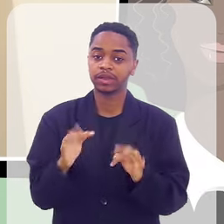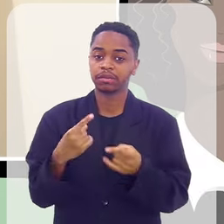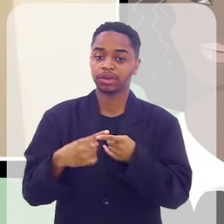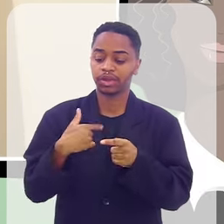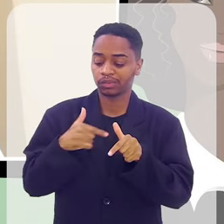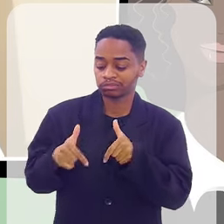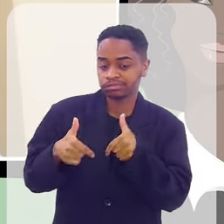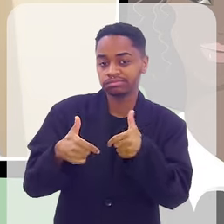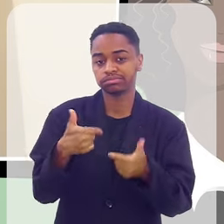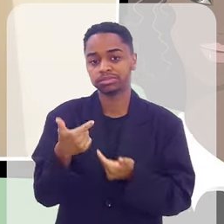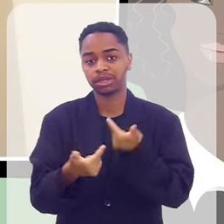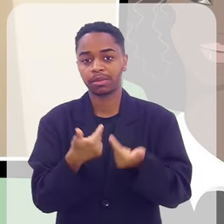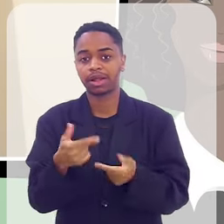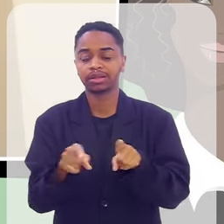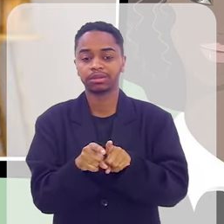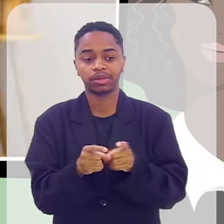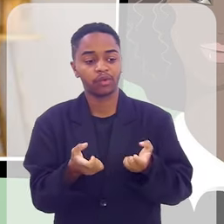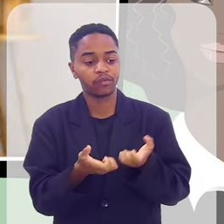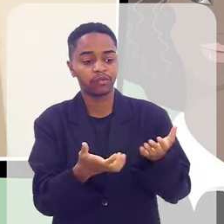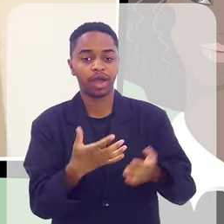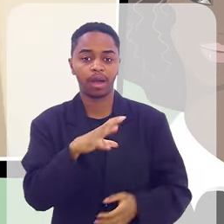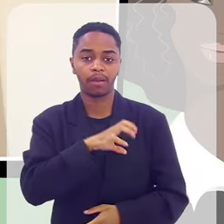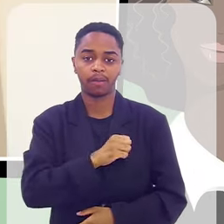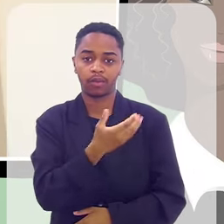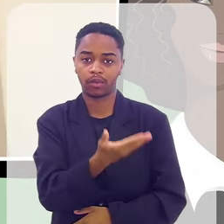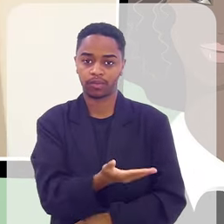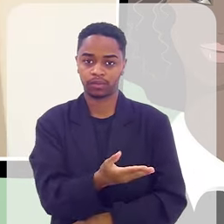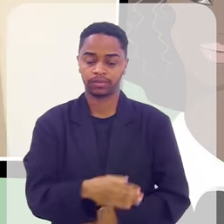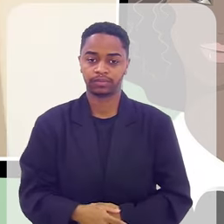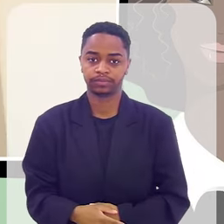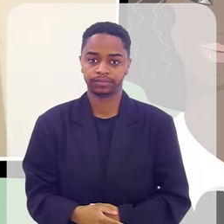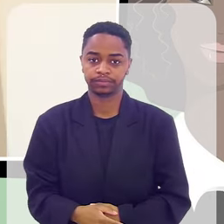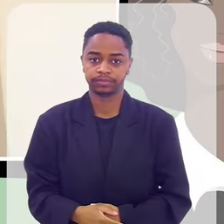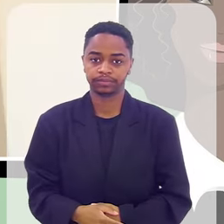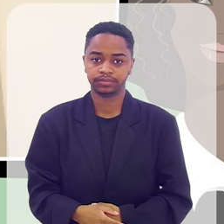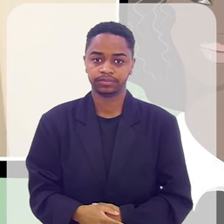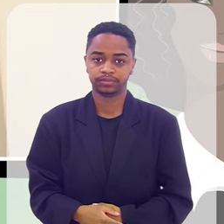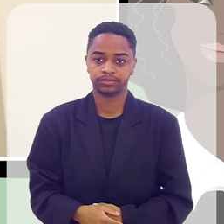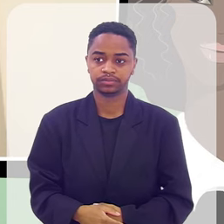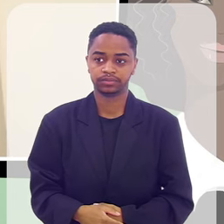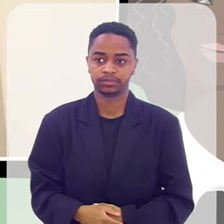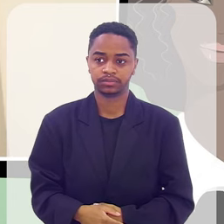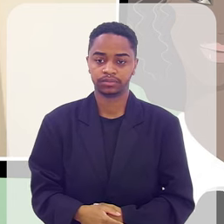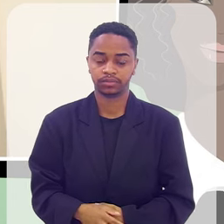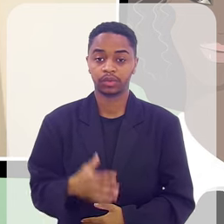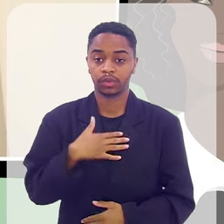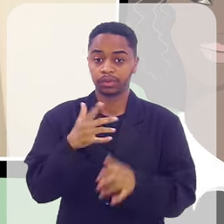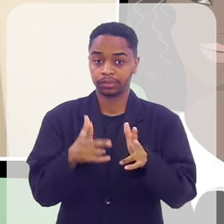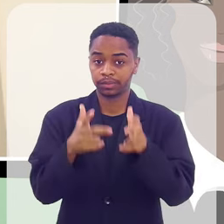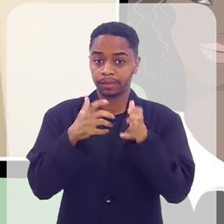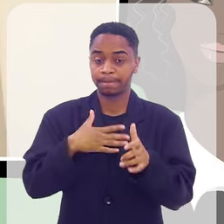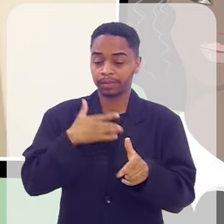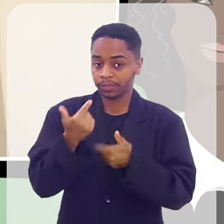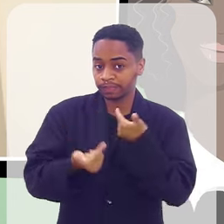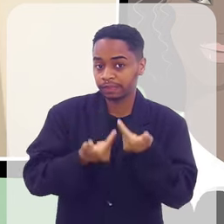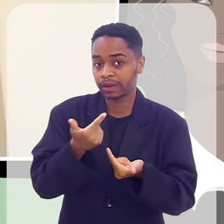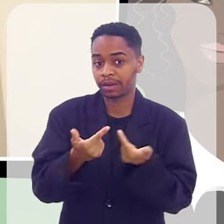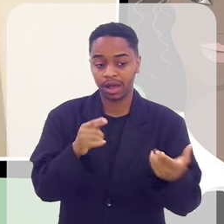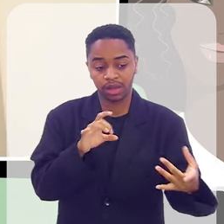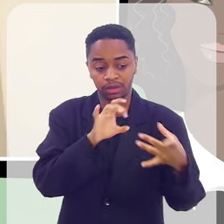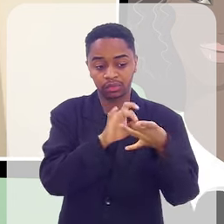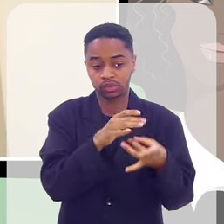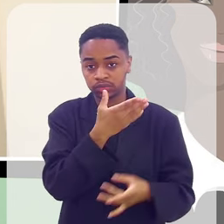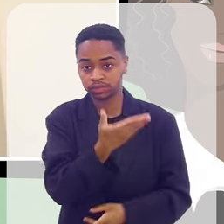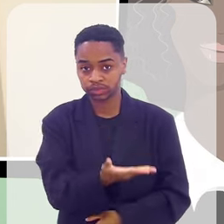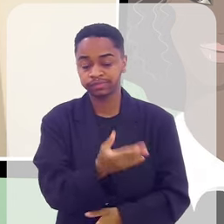E não só um trabalho, é dedicando, Dando a roupa. Eu vi que o meu trabalho que eu estava fazendo com